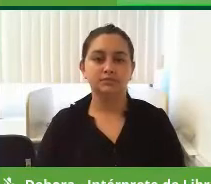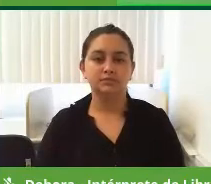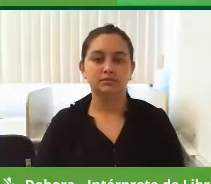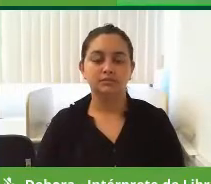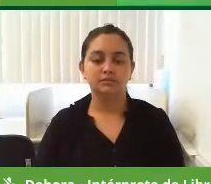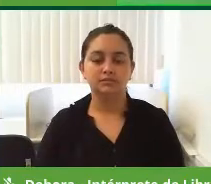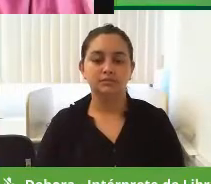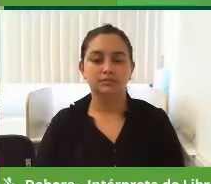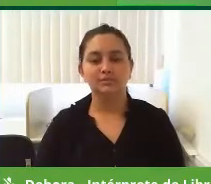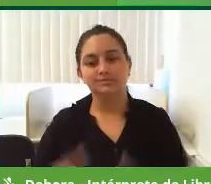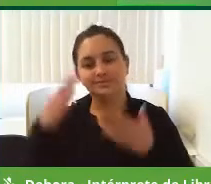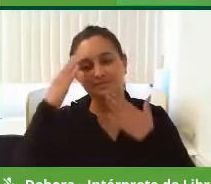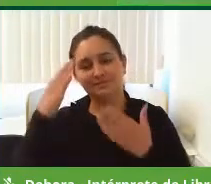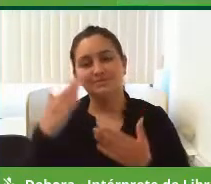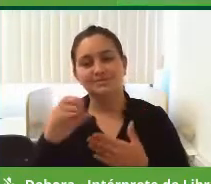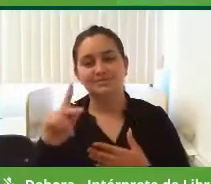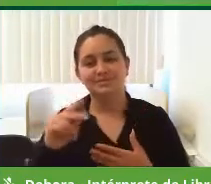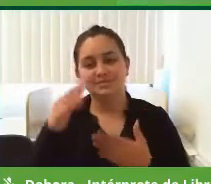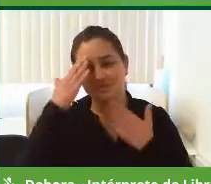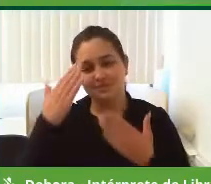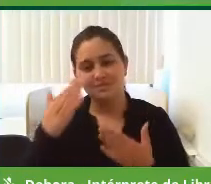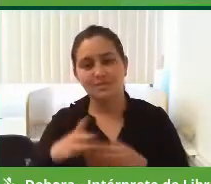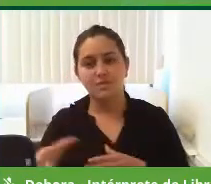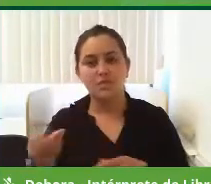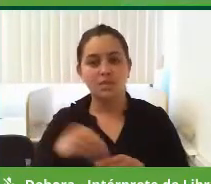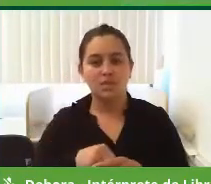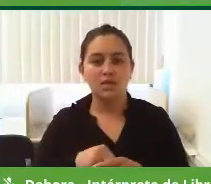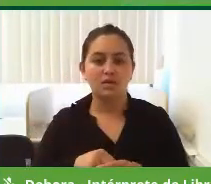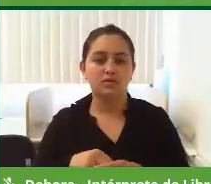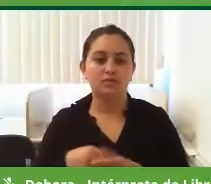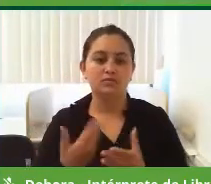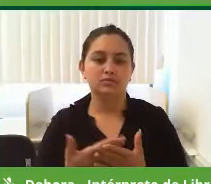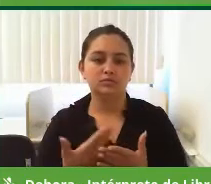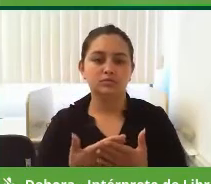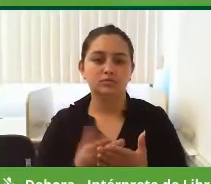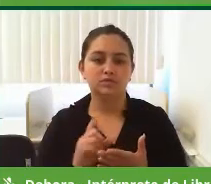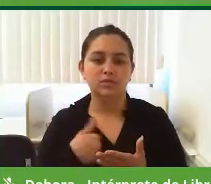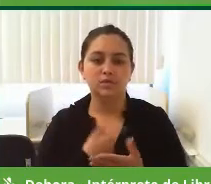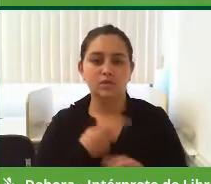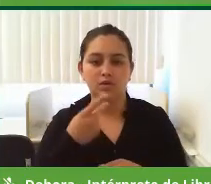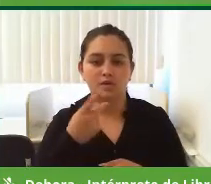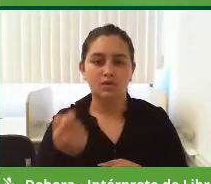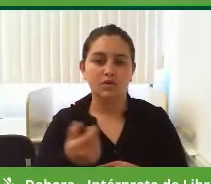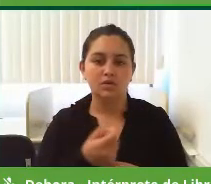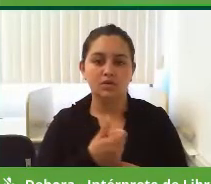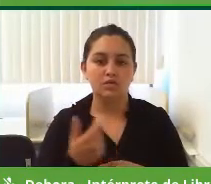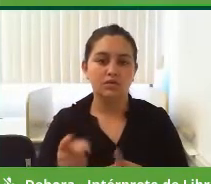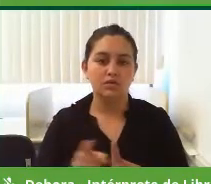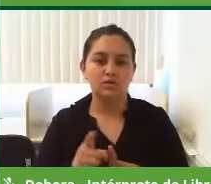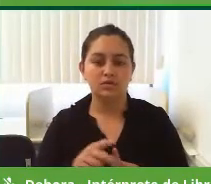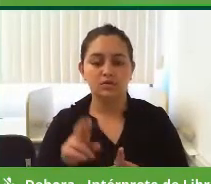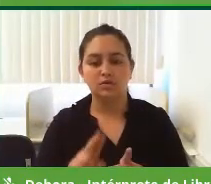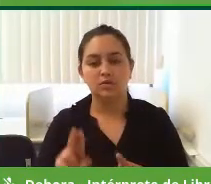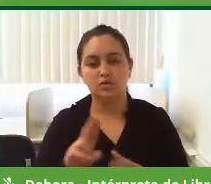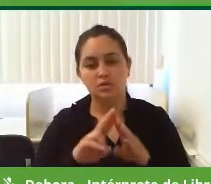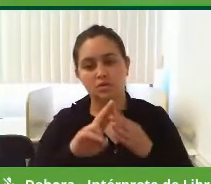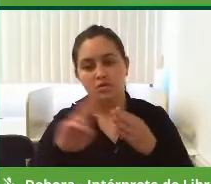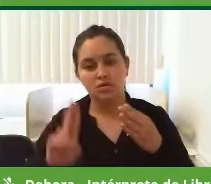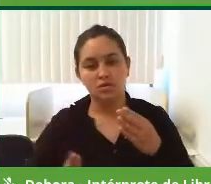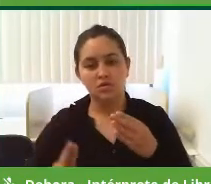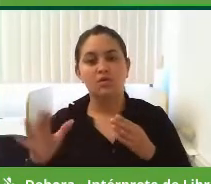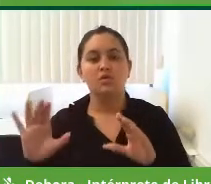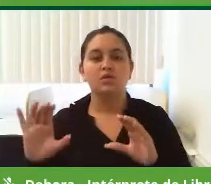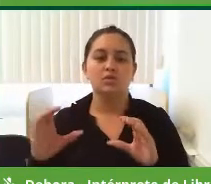candidato. Muito obrigado. Ainda dentro do tema educação, nós vamos falar um pouquinho sobre a Univílio. A Univílio é uma universidade